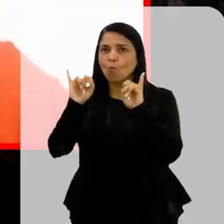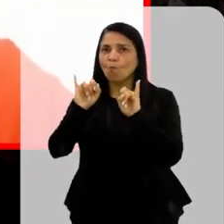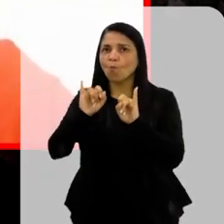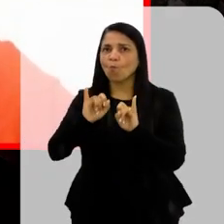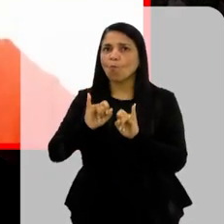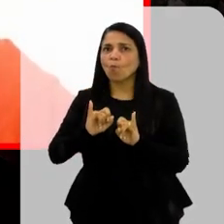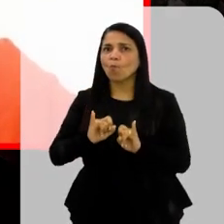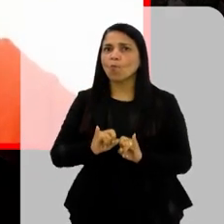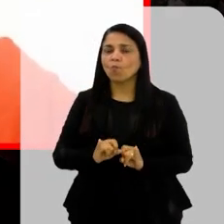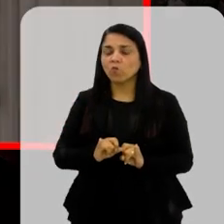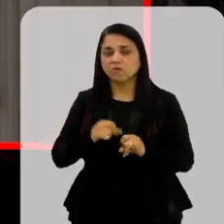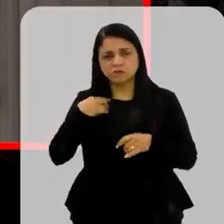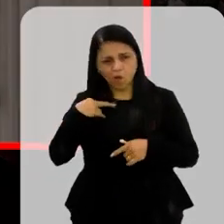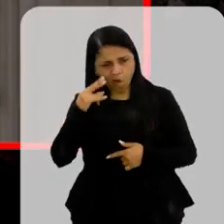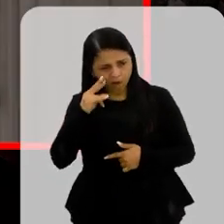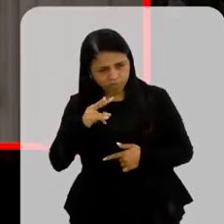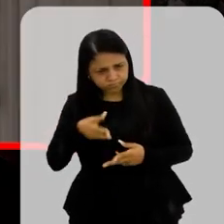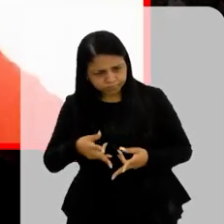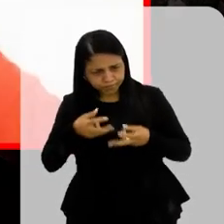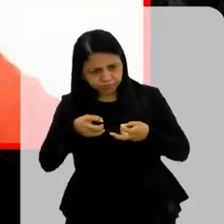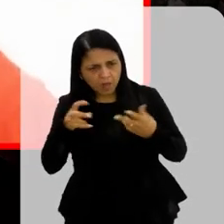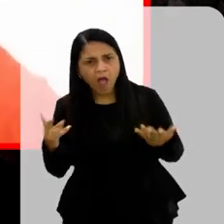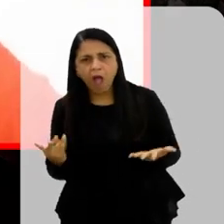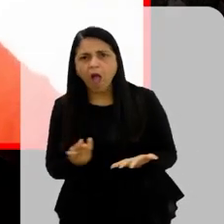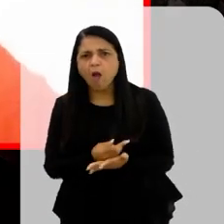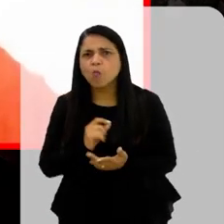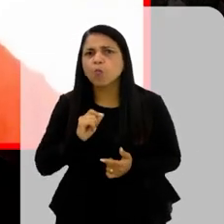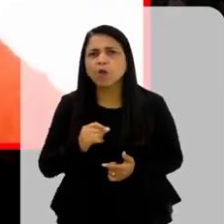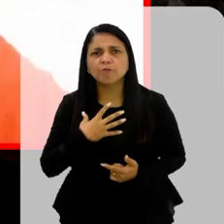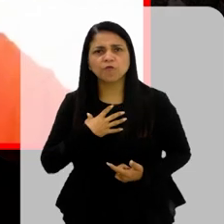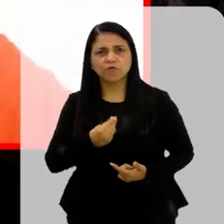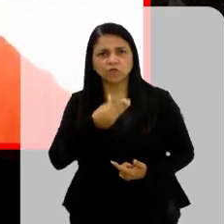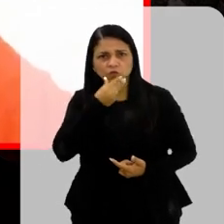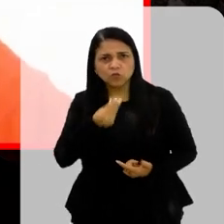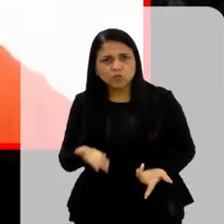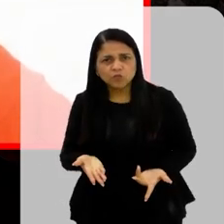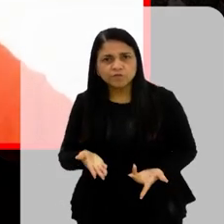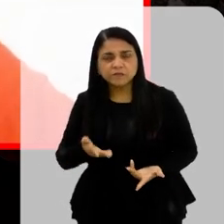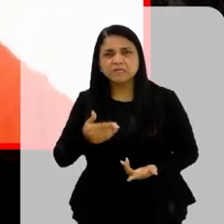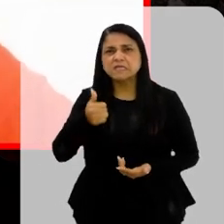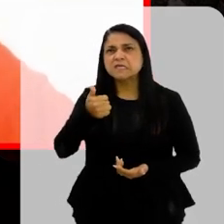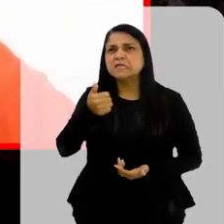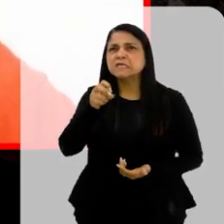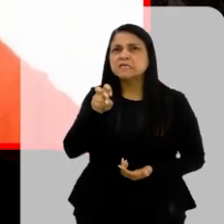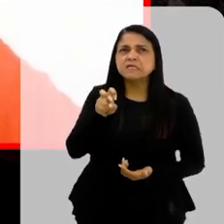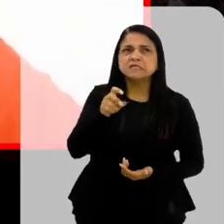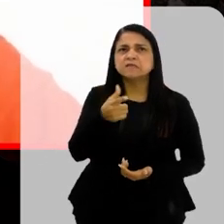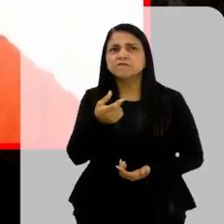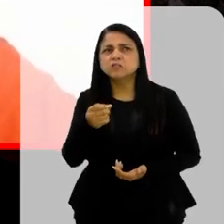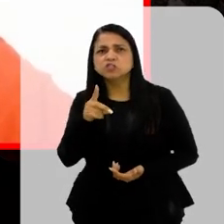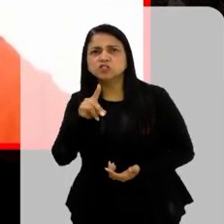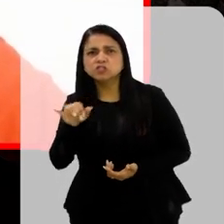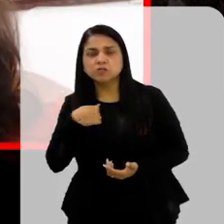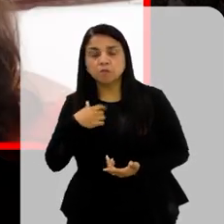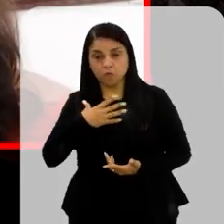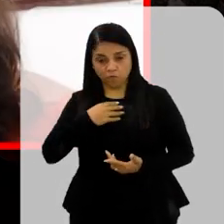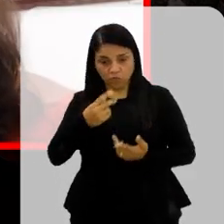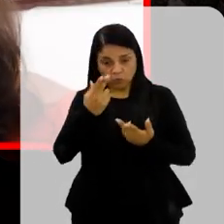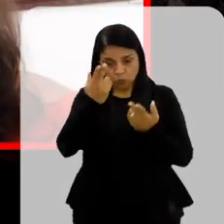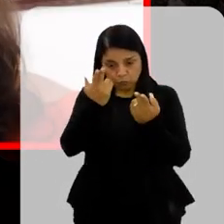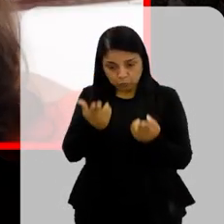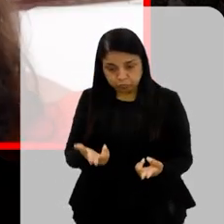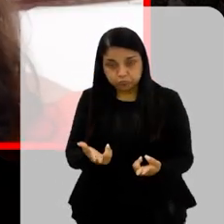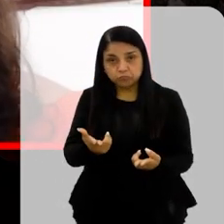absurdo De você olhar e falar o que está acontecendo Em menos de 15, 20 dias Eu estava com o filho